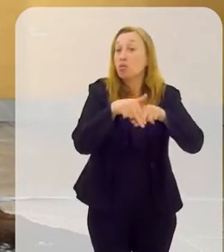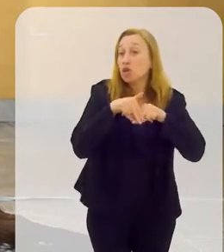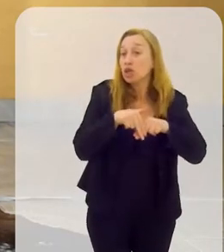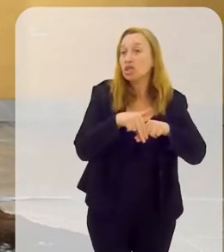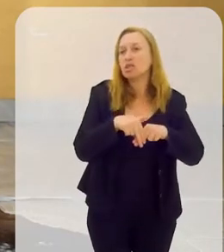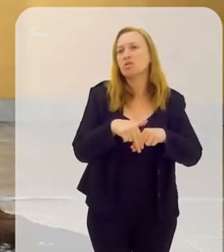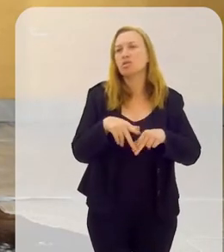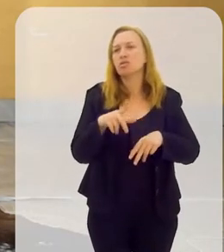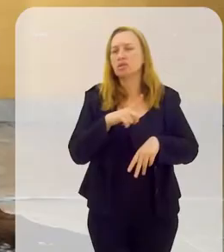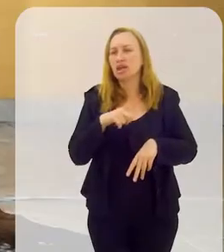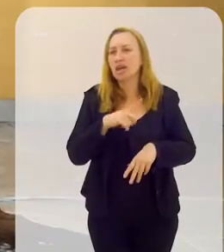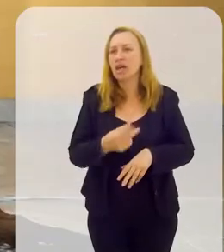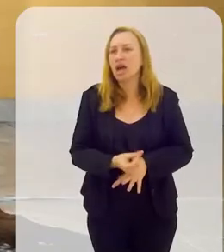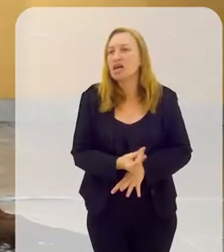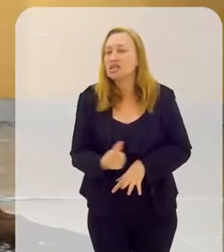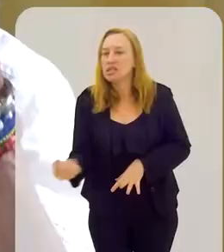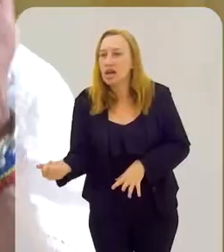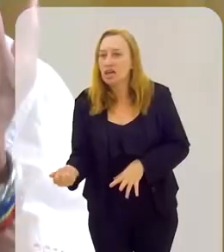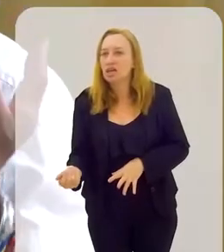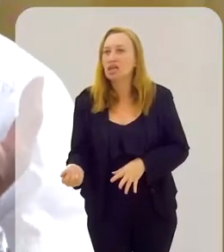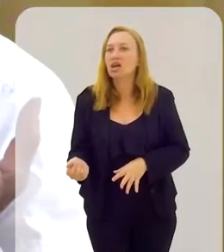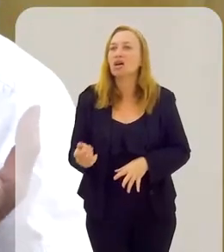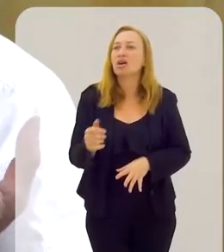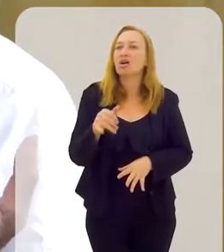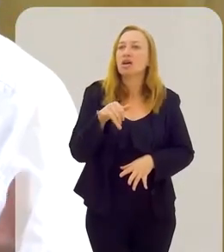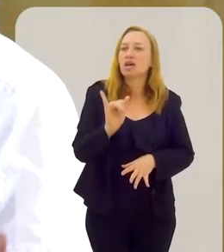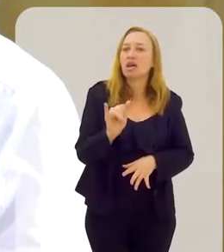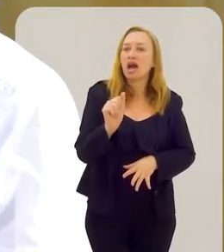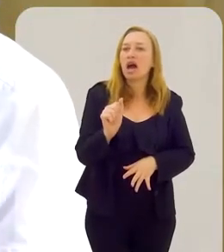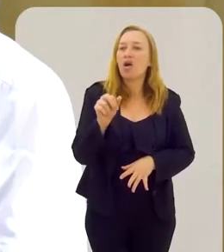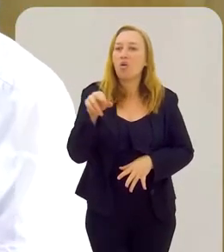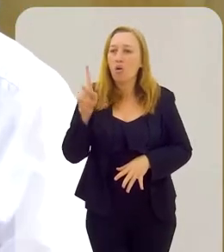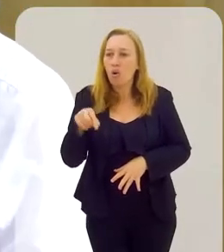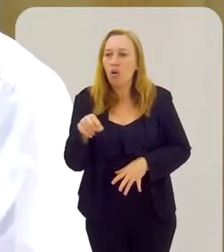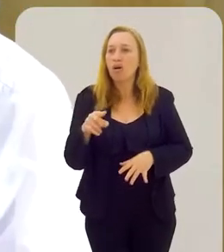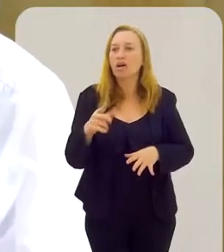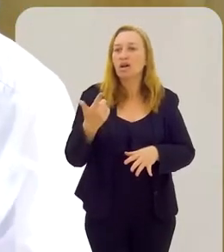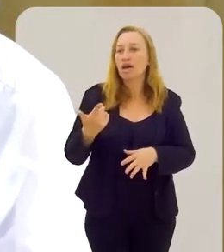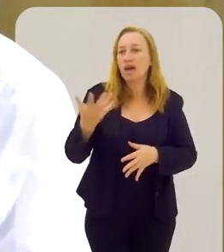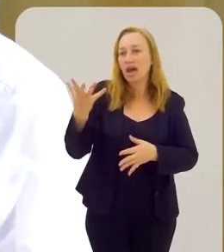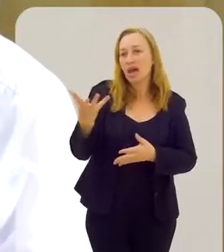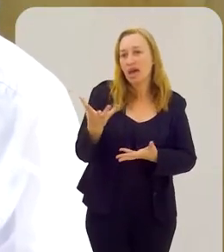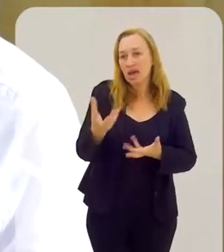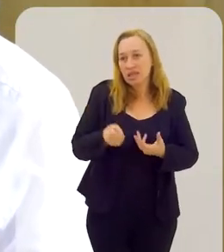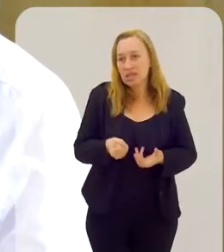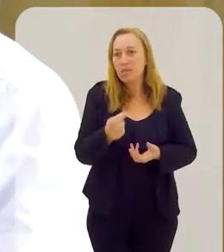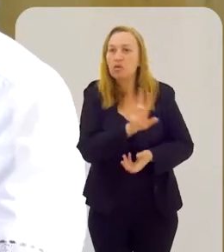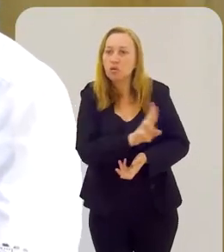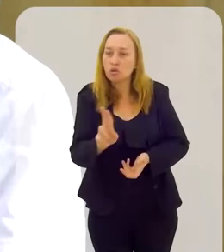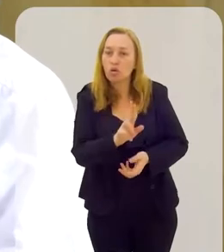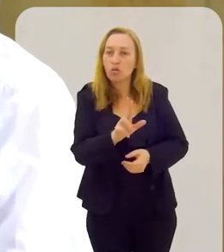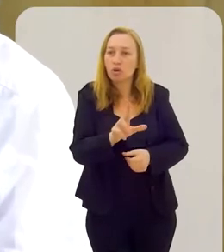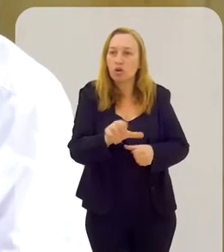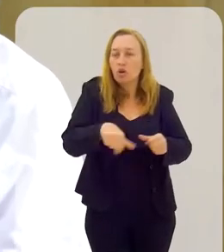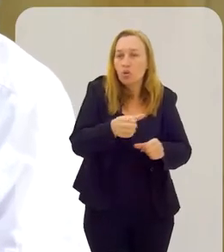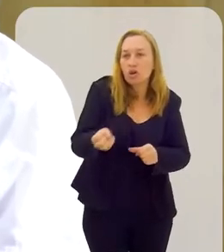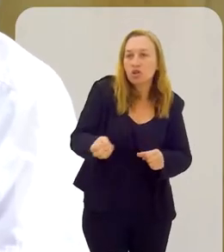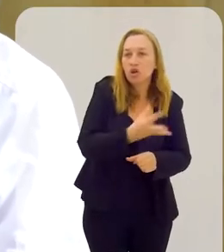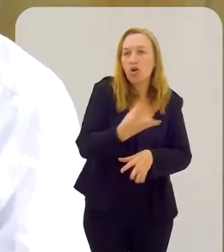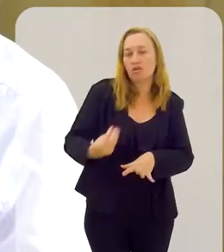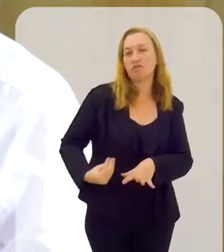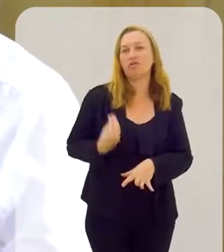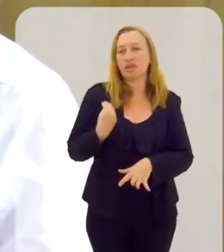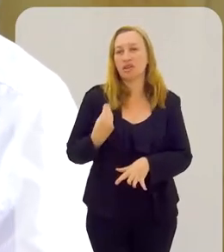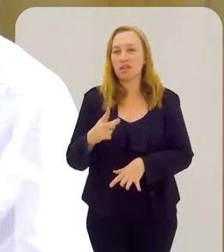isso que a gente, quando tem a saída, o iaô, ele ganha um nome. Então, ele nasce para uma nova vida.